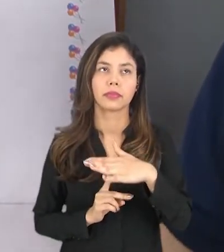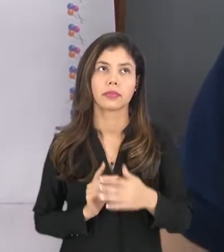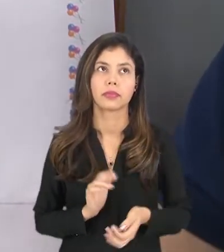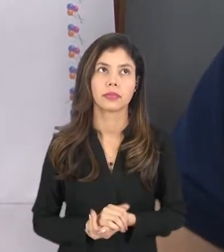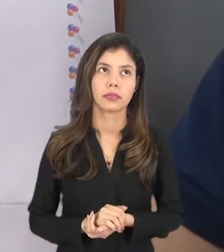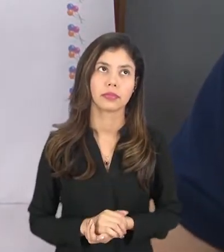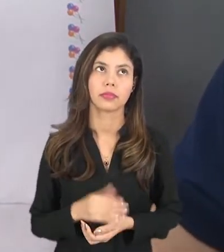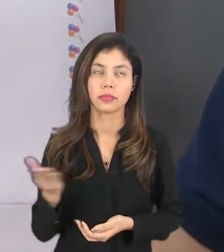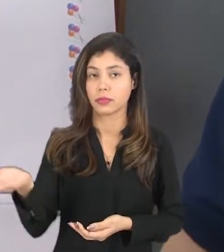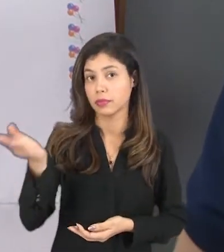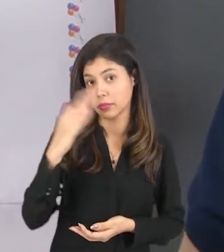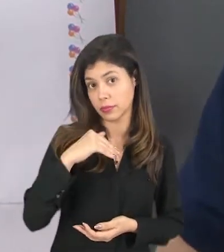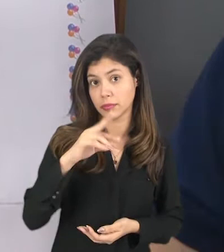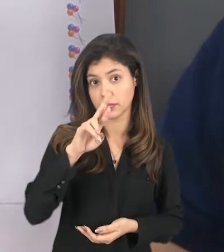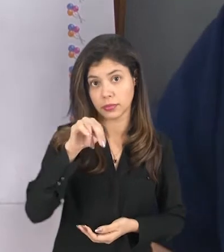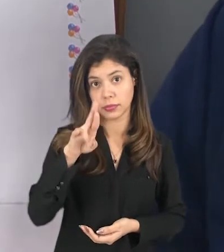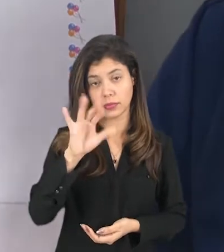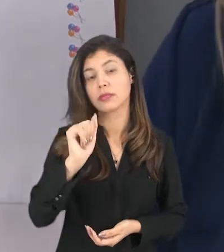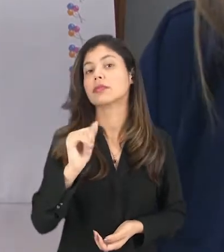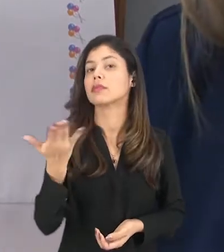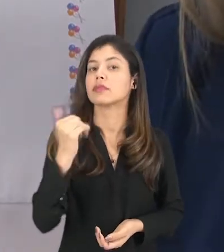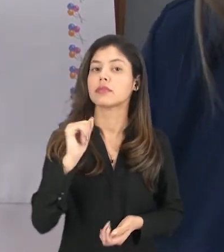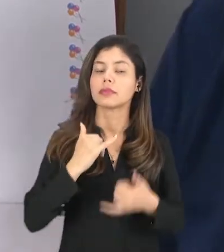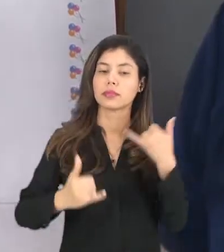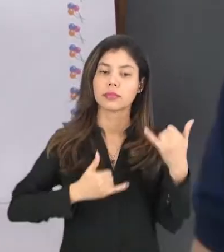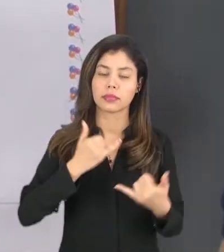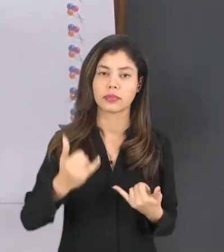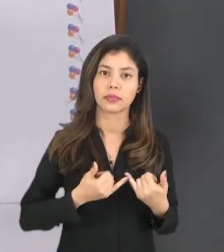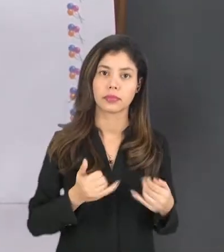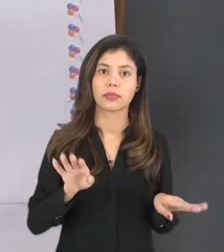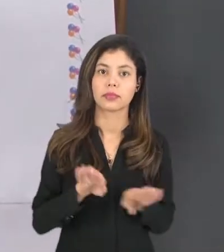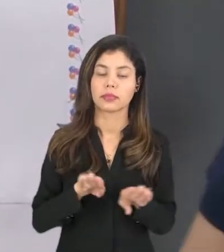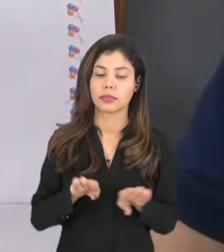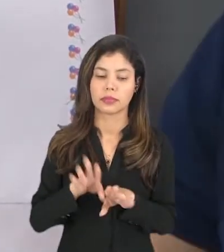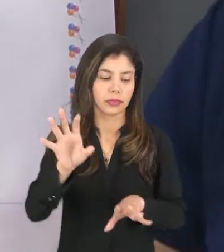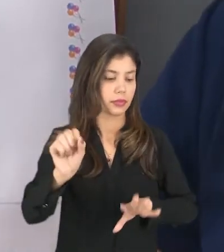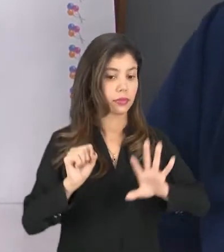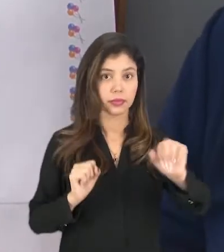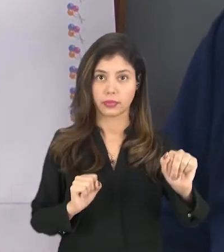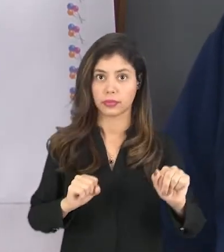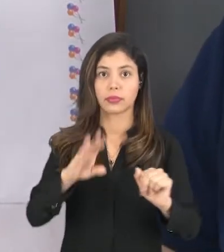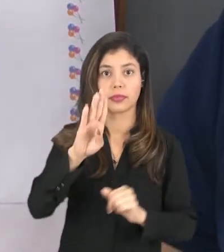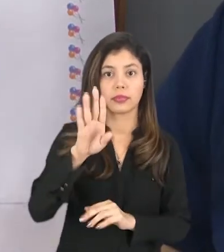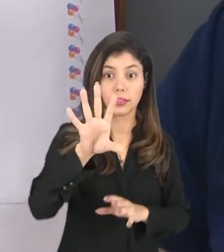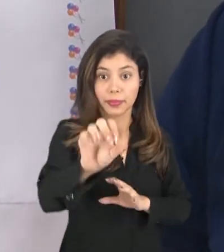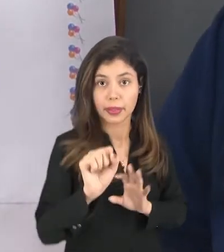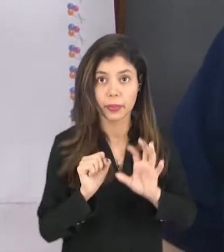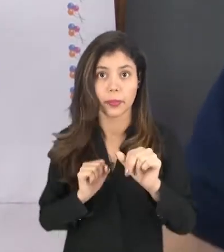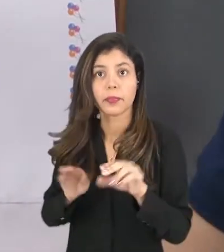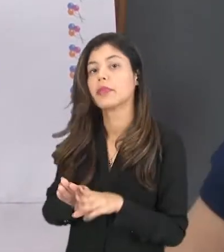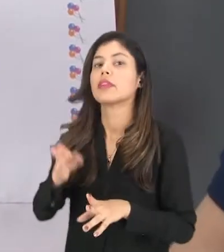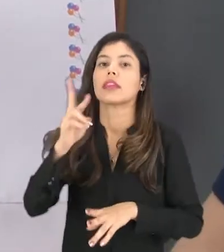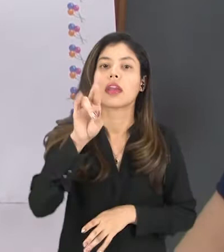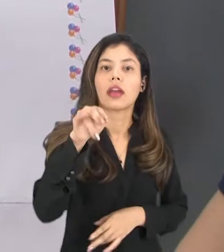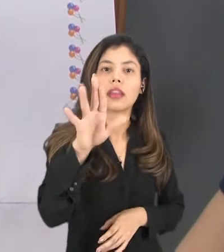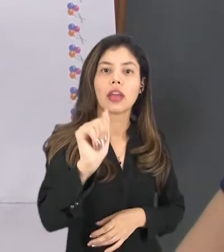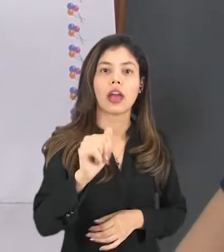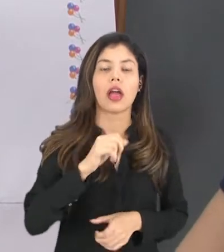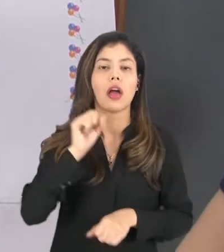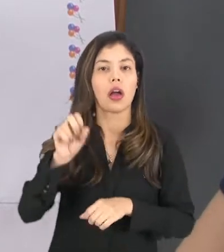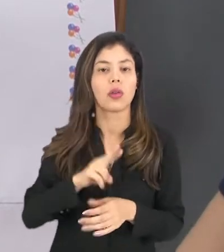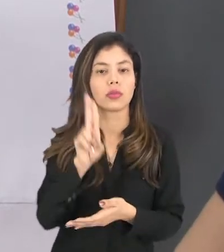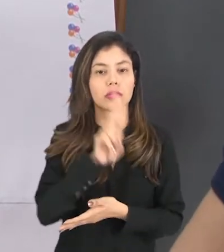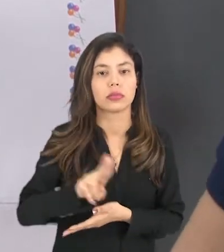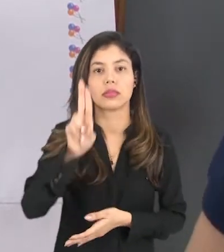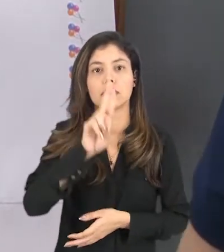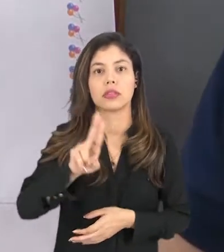Renata, vem brincar de pega-pega sentado com a gente? Então, Renata é uma criança que está usando cadeira